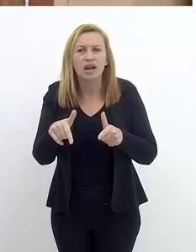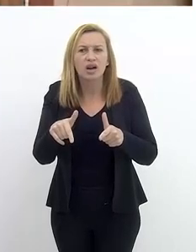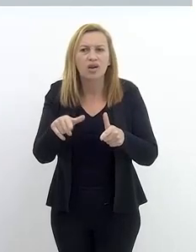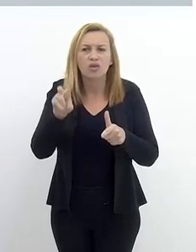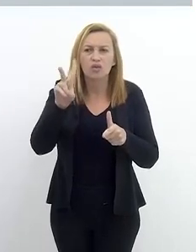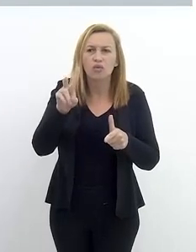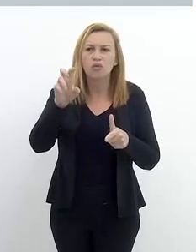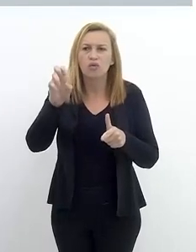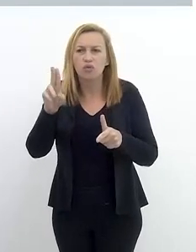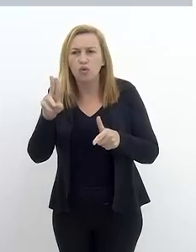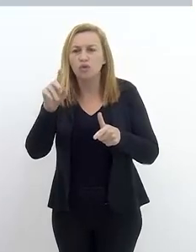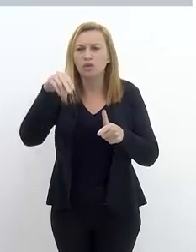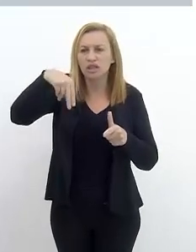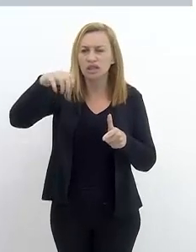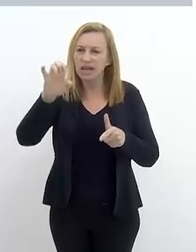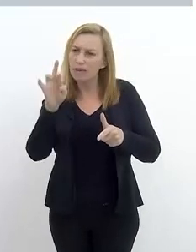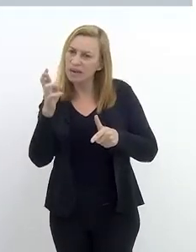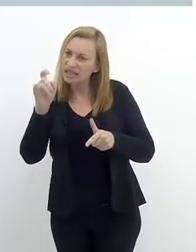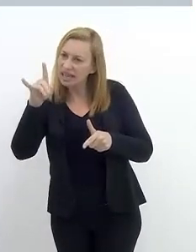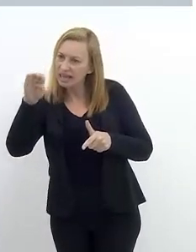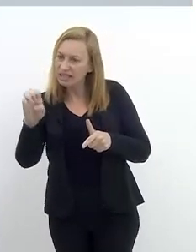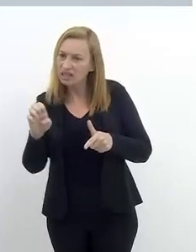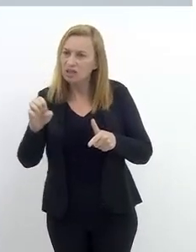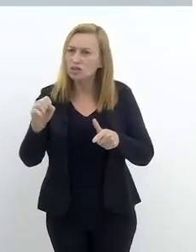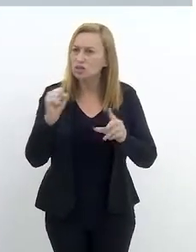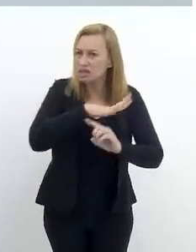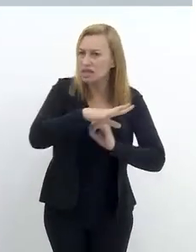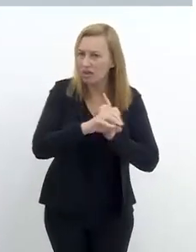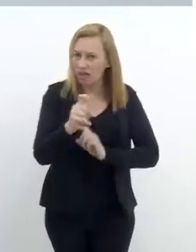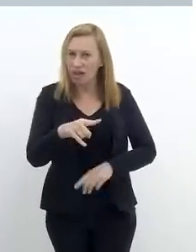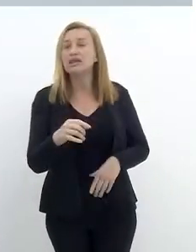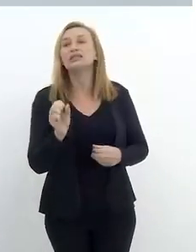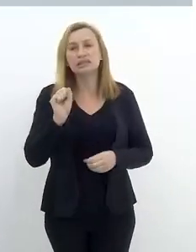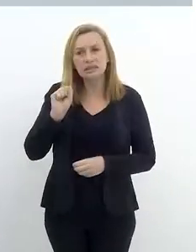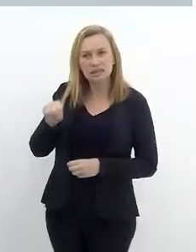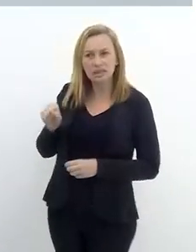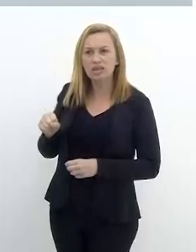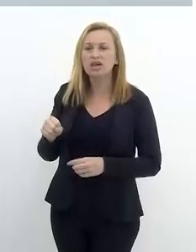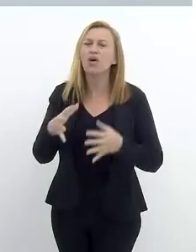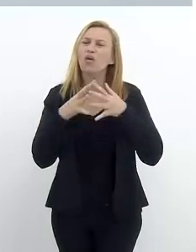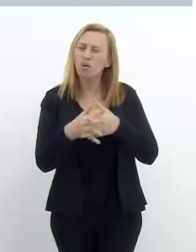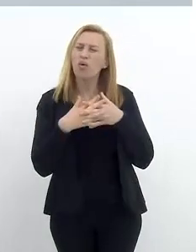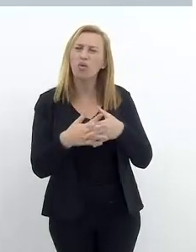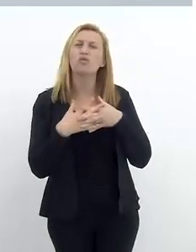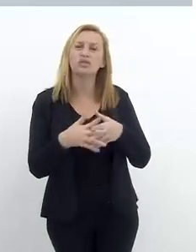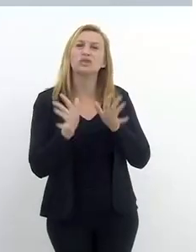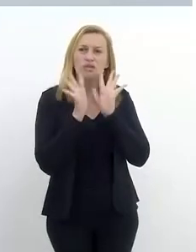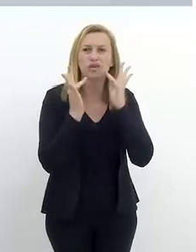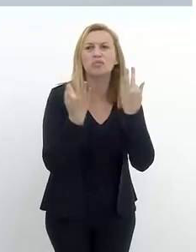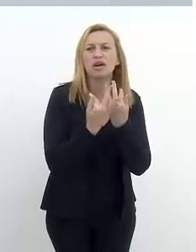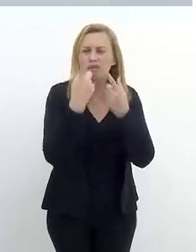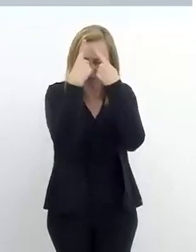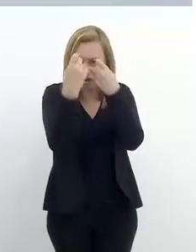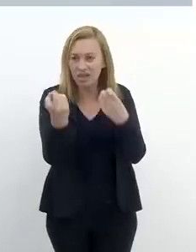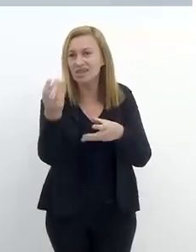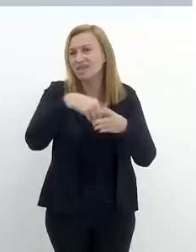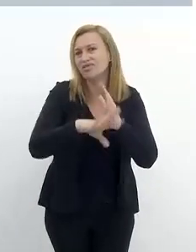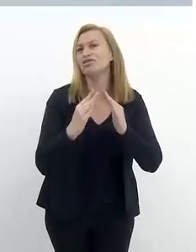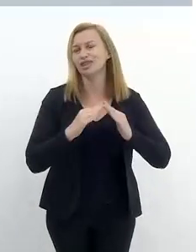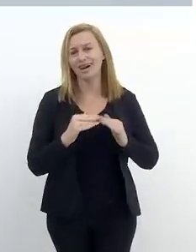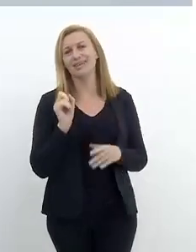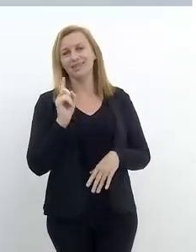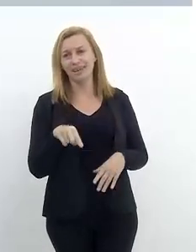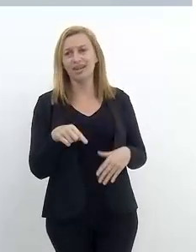Sim, o maior problema é a questão da vulnerabilidade, principalmente de questões, conflitos familiares mesmo, situações de violência